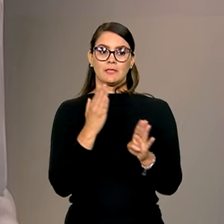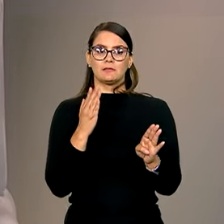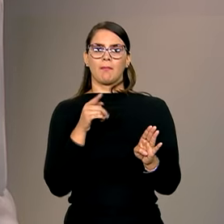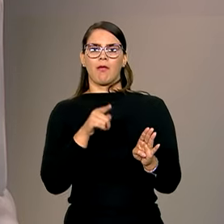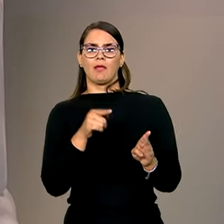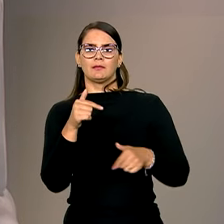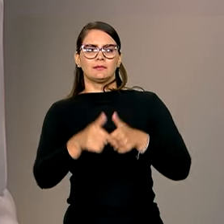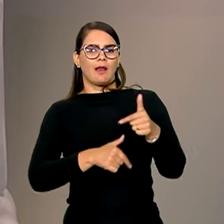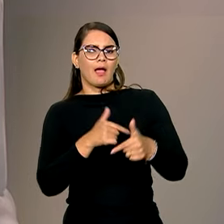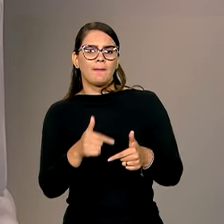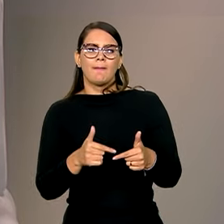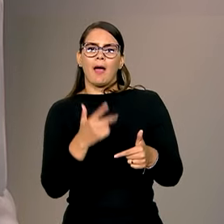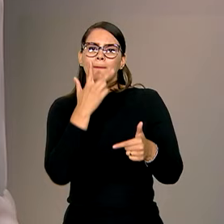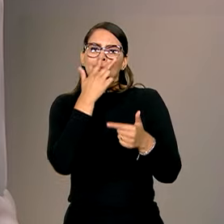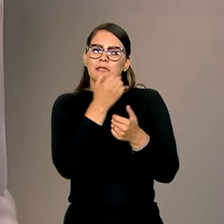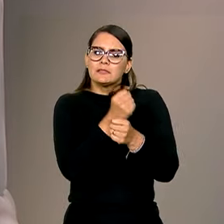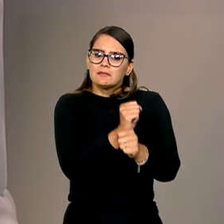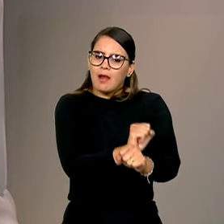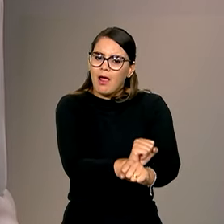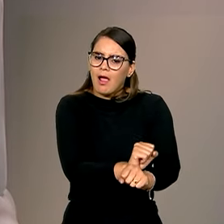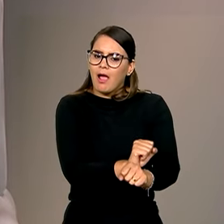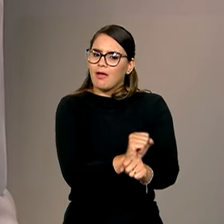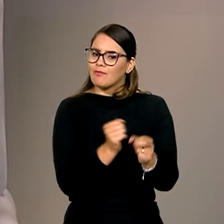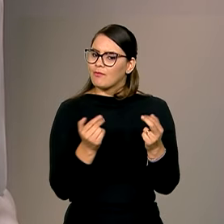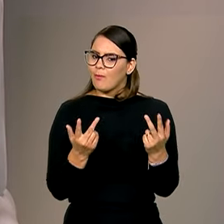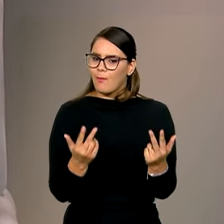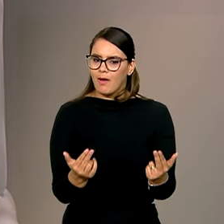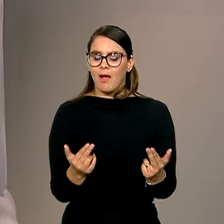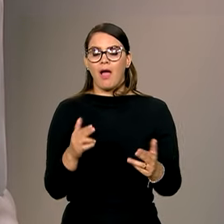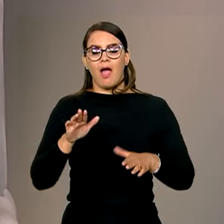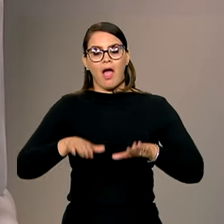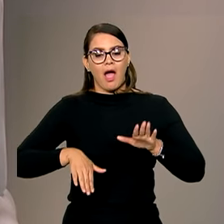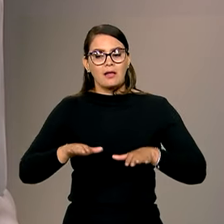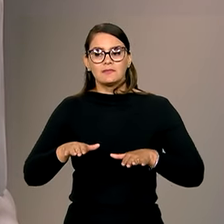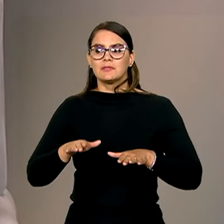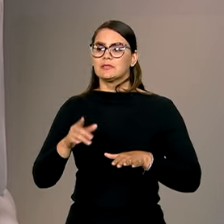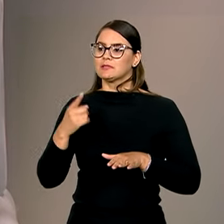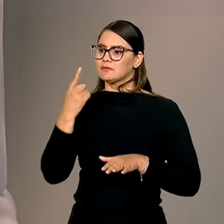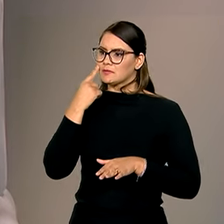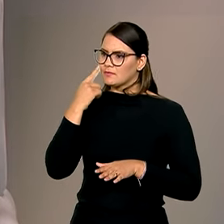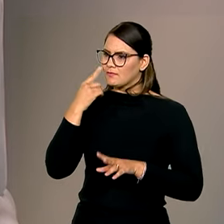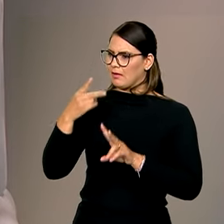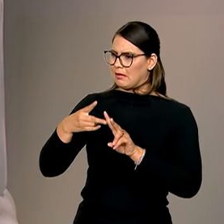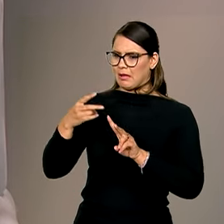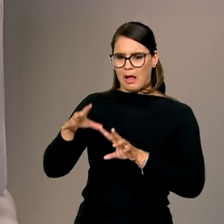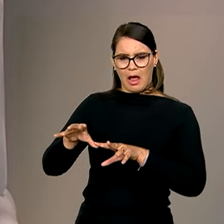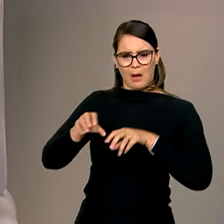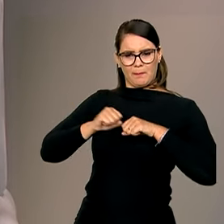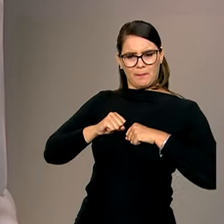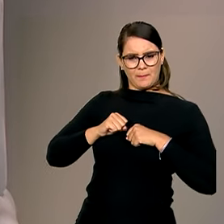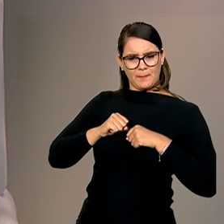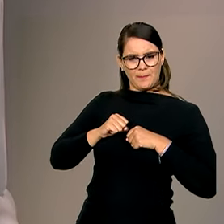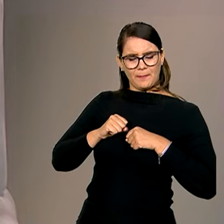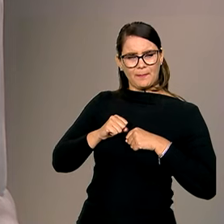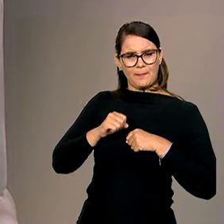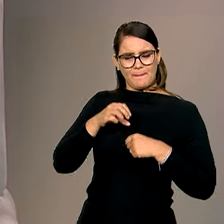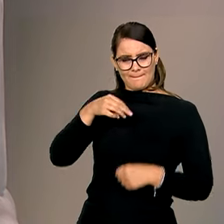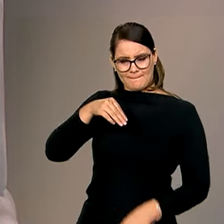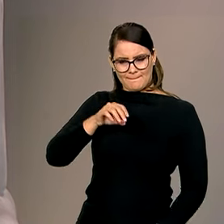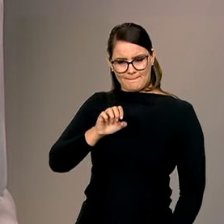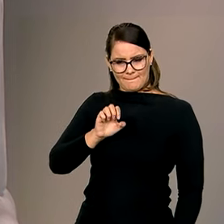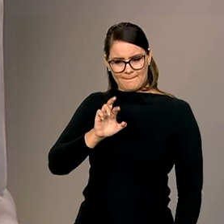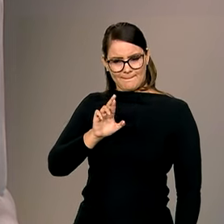exercendo trabalho análogo à escravidão. Em muitos lugares, eles acabam contaminados pelo mercúrio do garimpo,